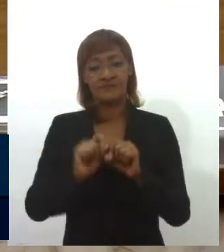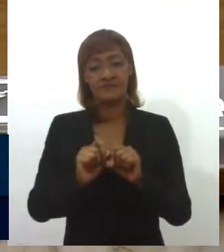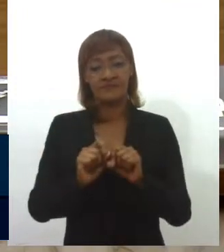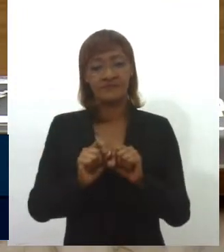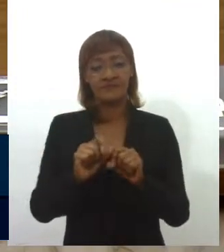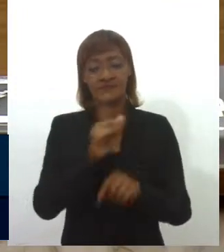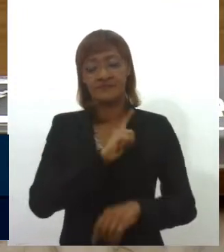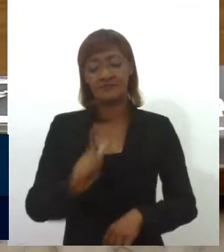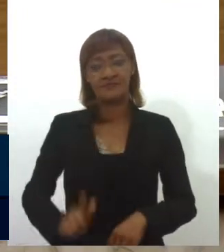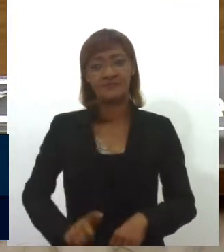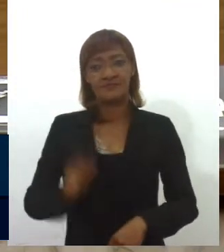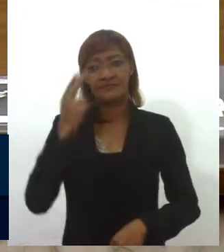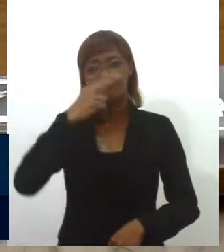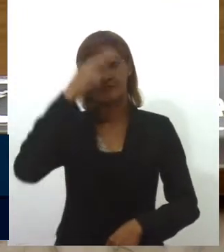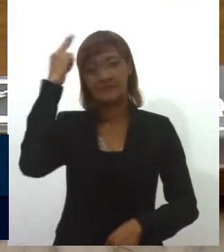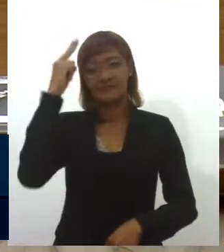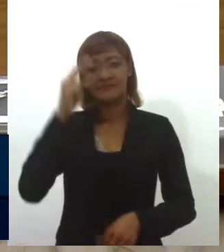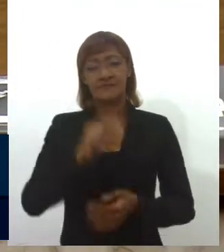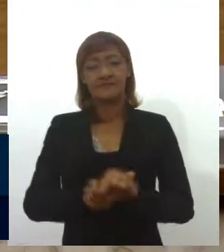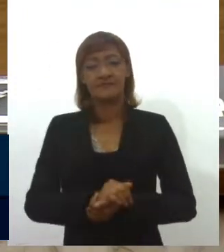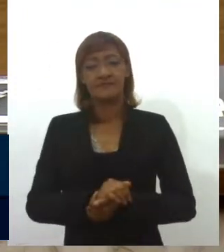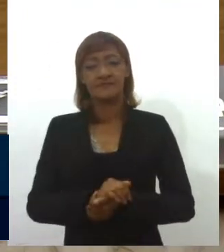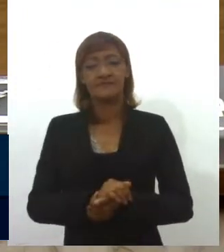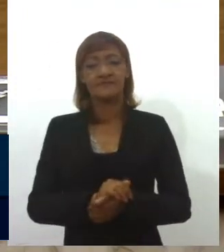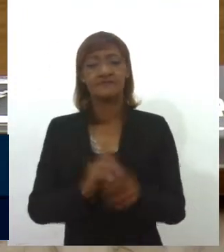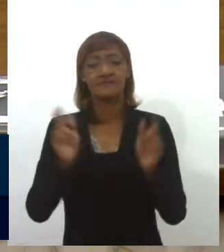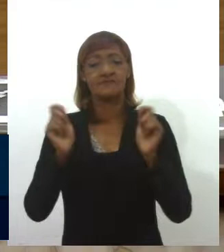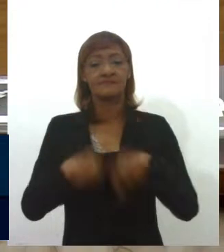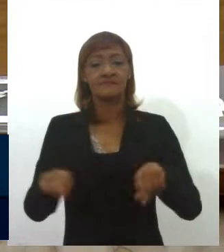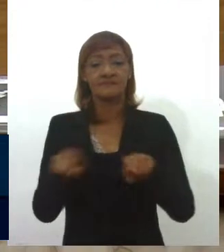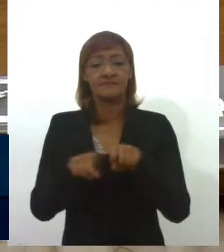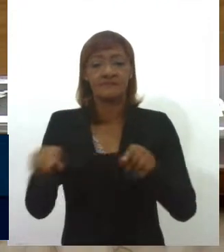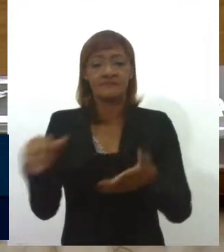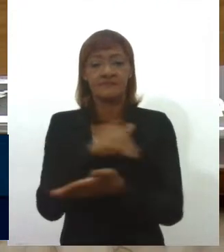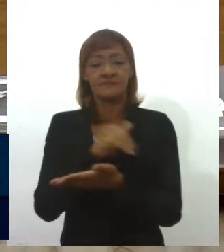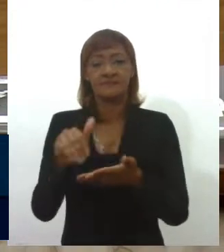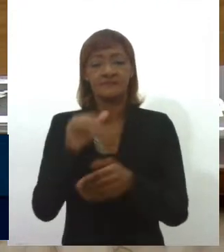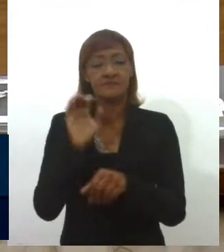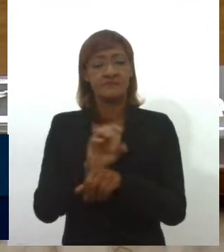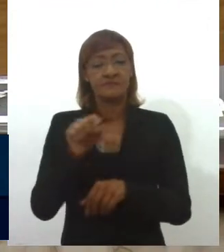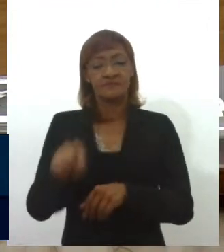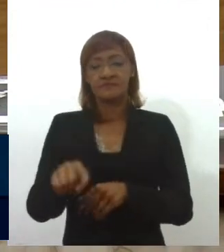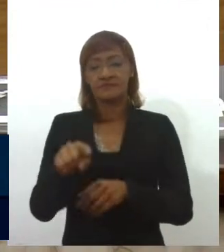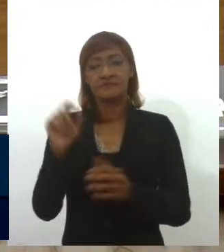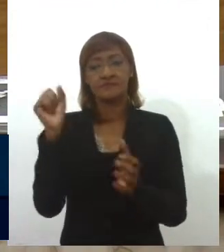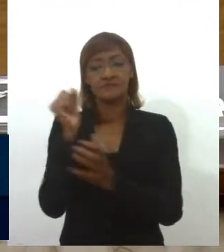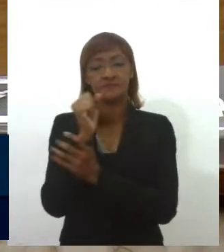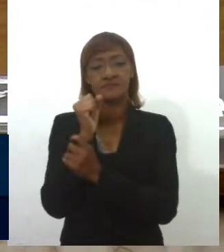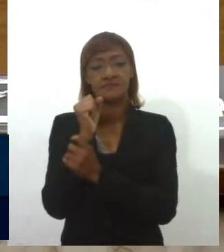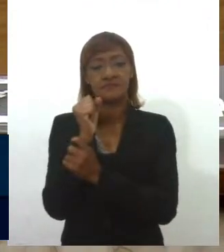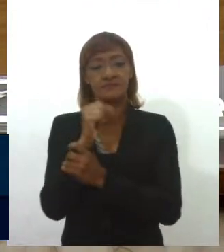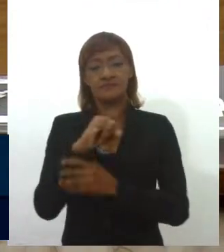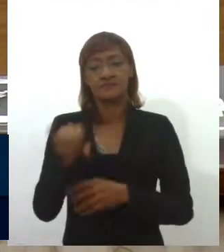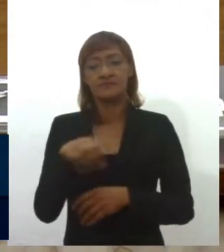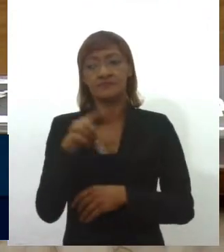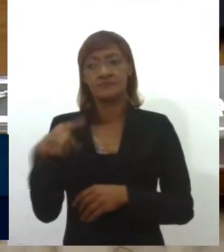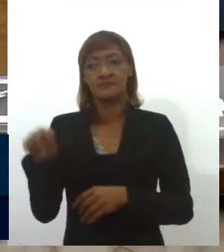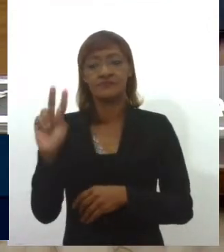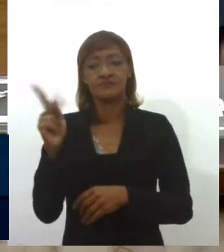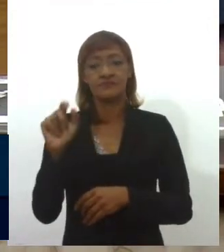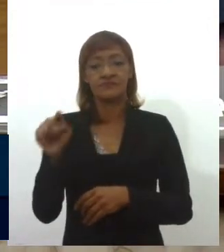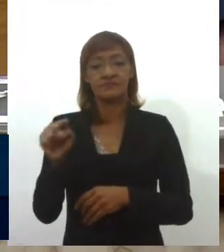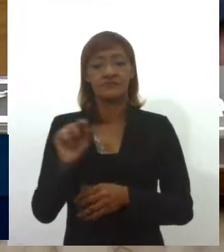governador Belivaldo Chagas, ao excelentíssimo secretário de Estado de Segurança Pública, João Helóide Menezes,